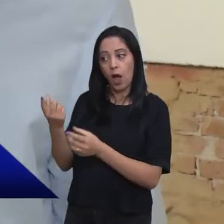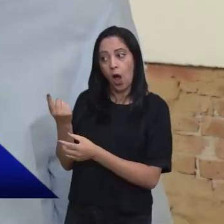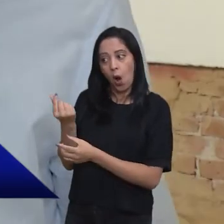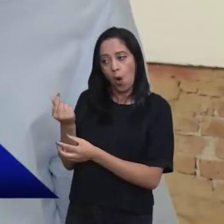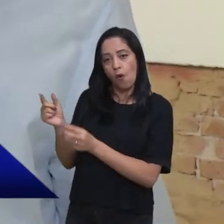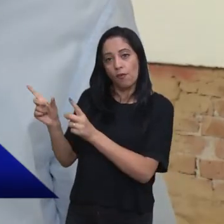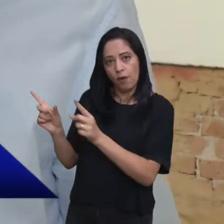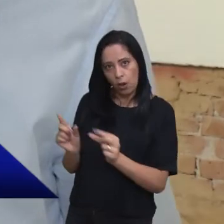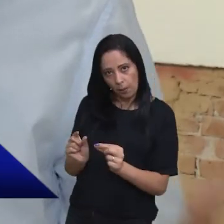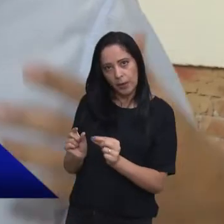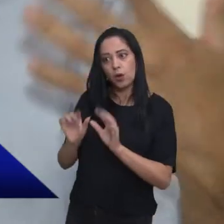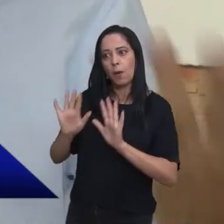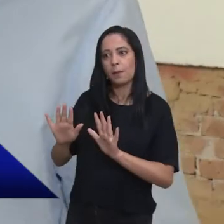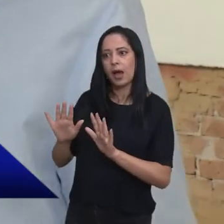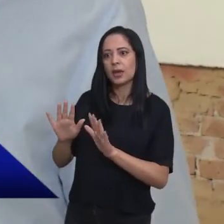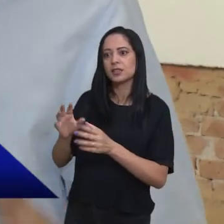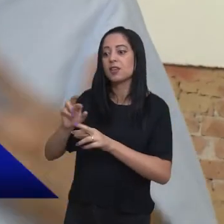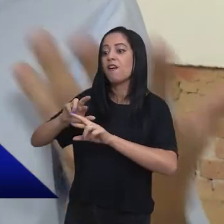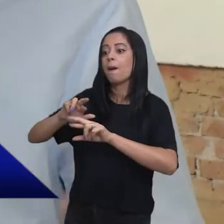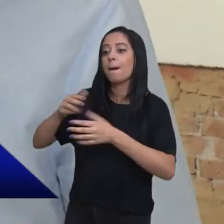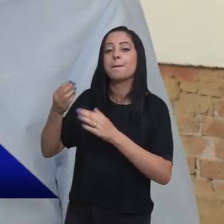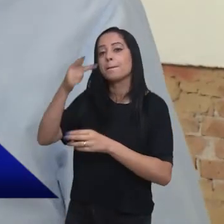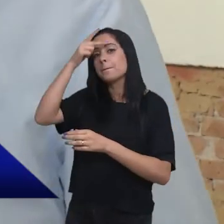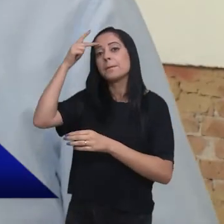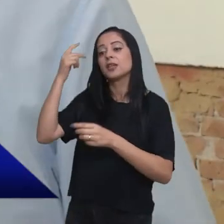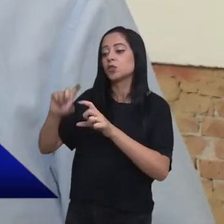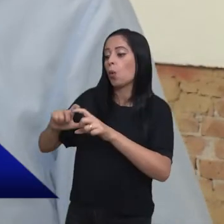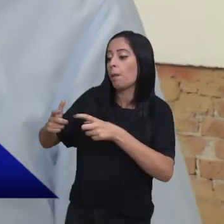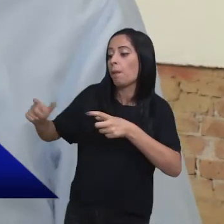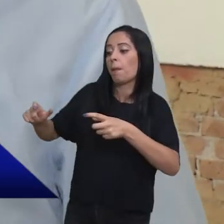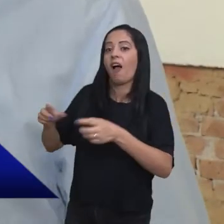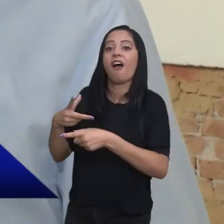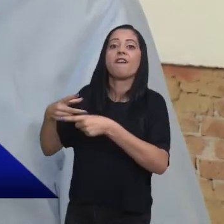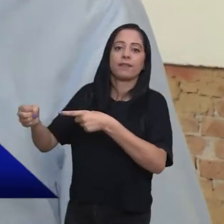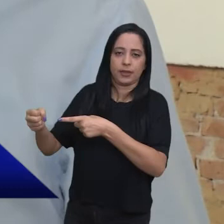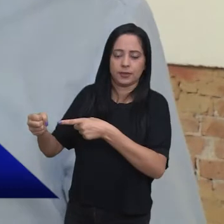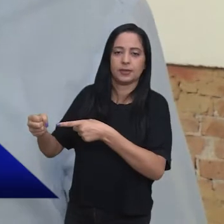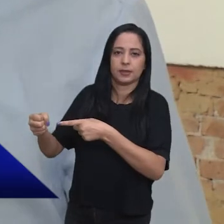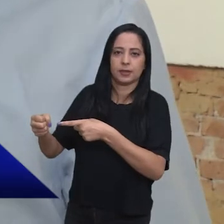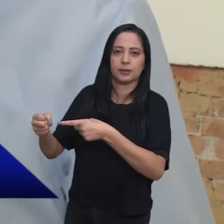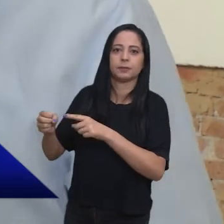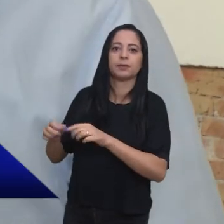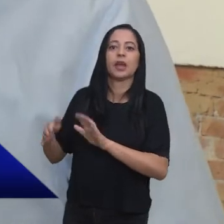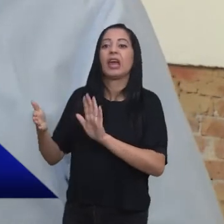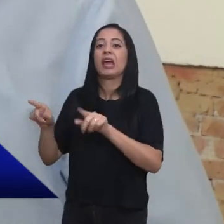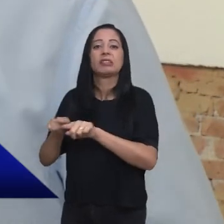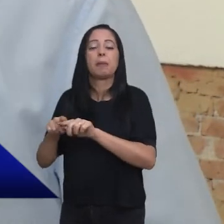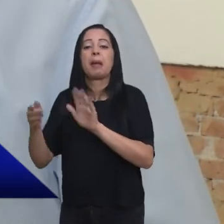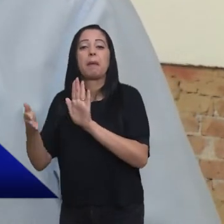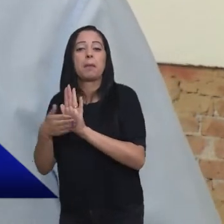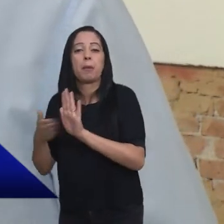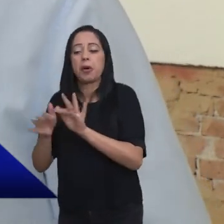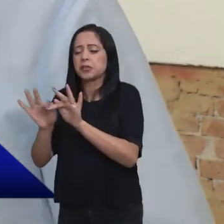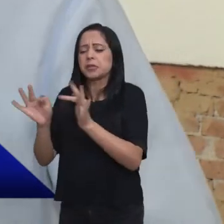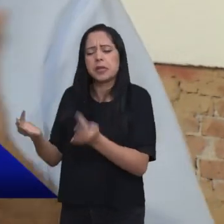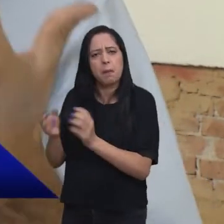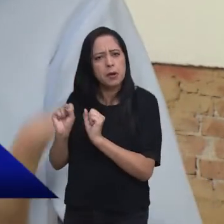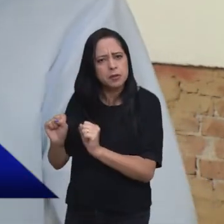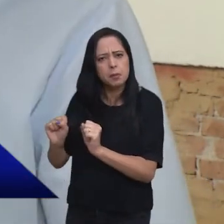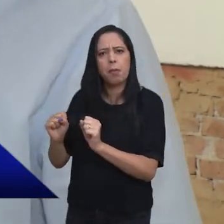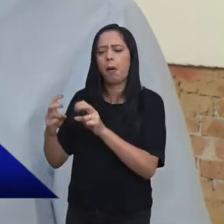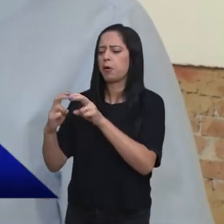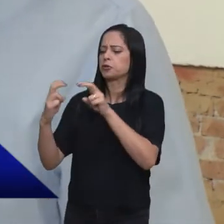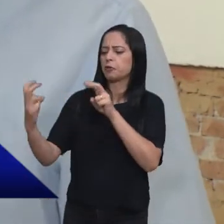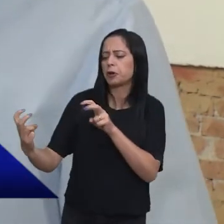chegar em um número maior de proponentes, de pessoas e com propostas, claro, mais simplificadas. Pode ser mostras virtuais,